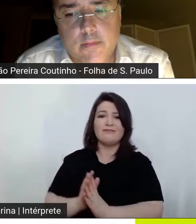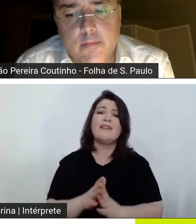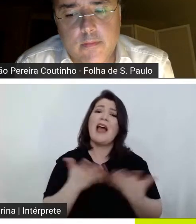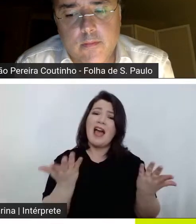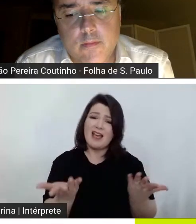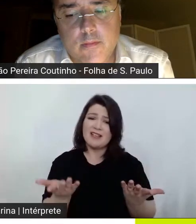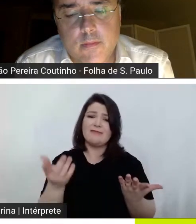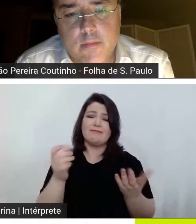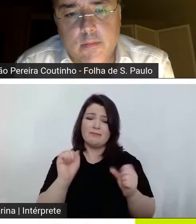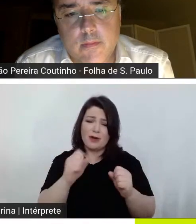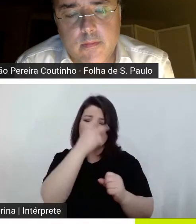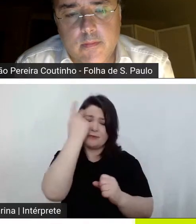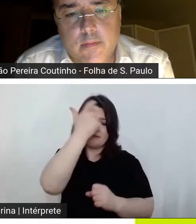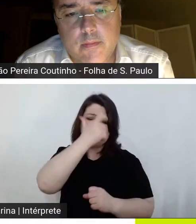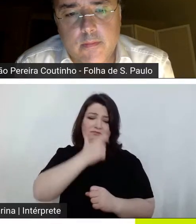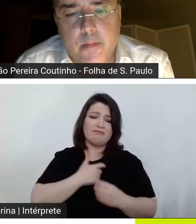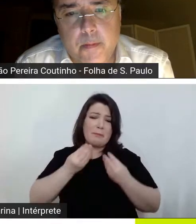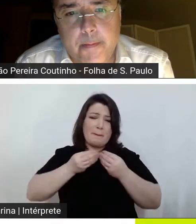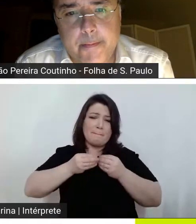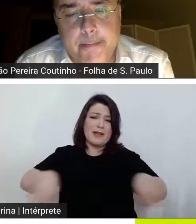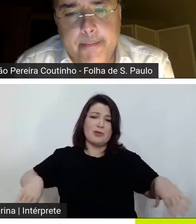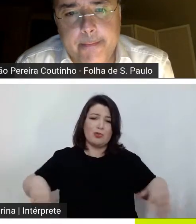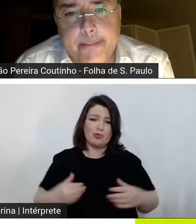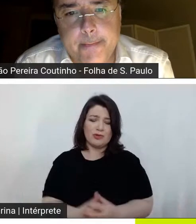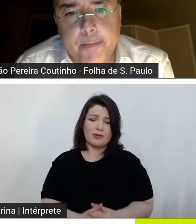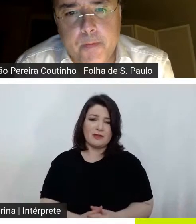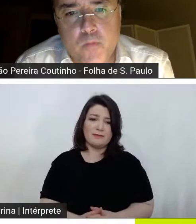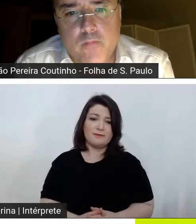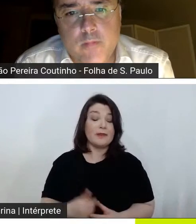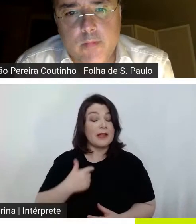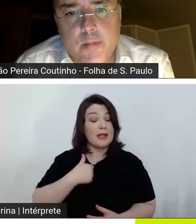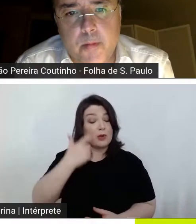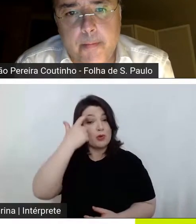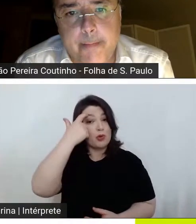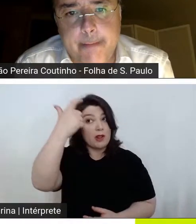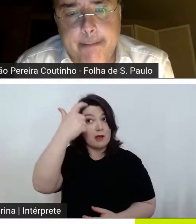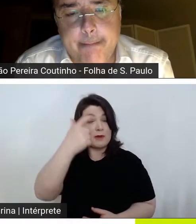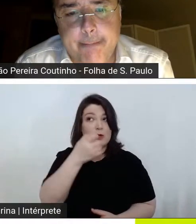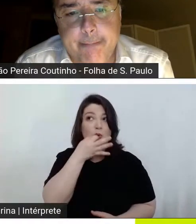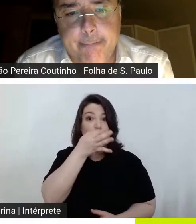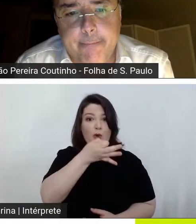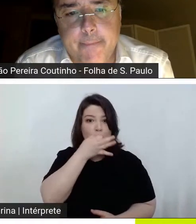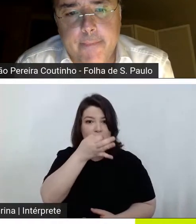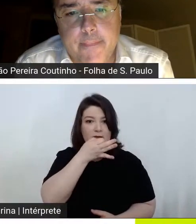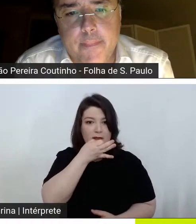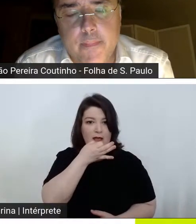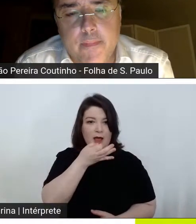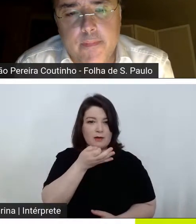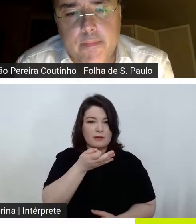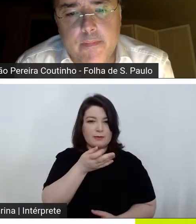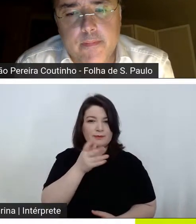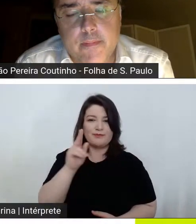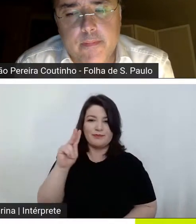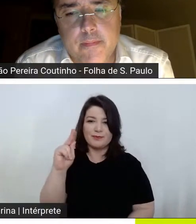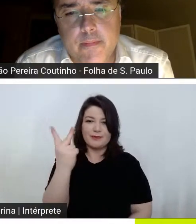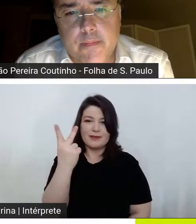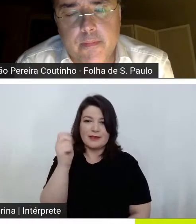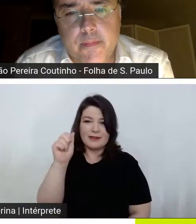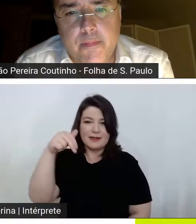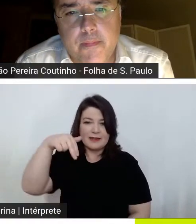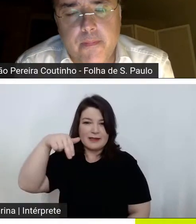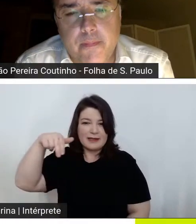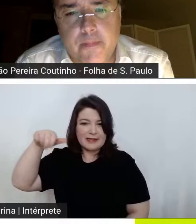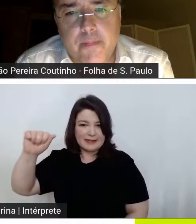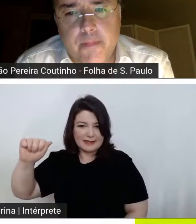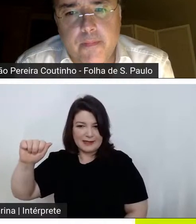eu estou lembrando de uma de um comentário da Hannah Segal quando ela vai falar sobre a guerra